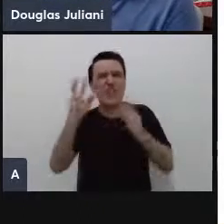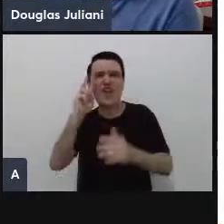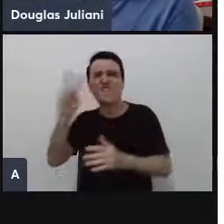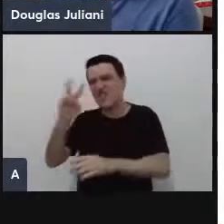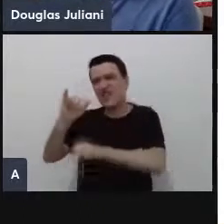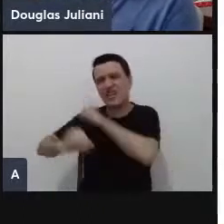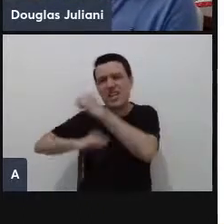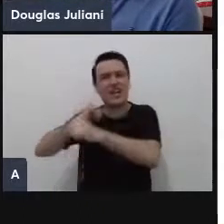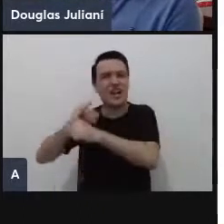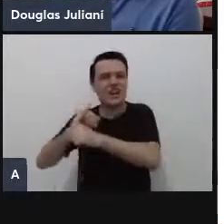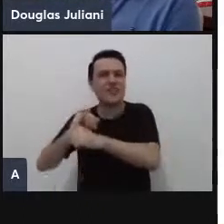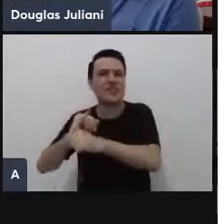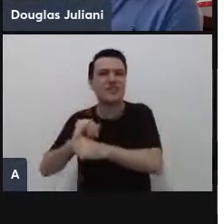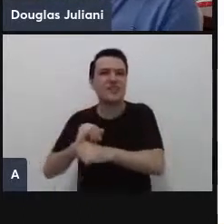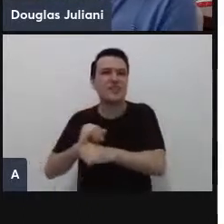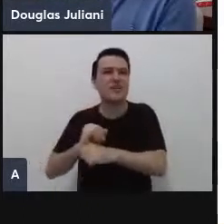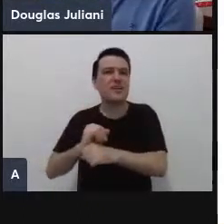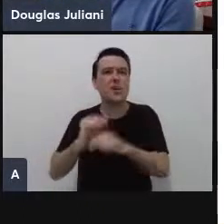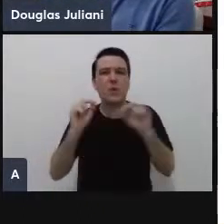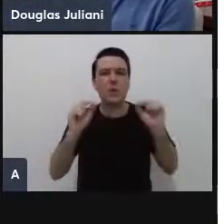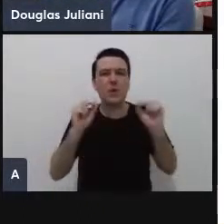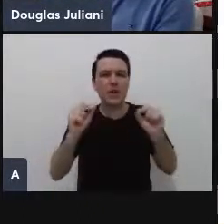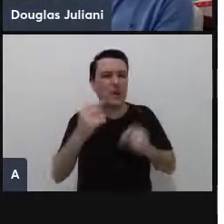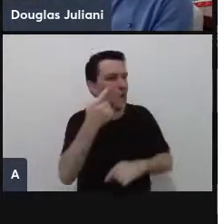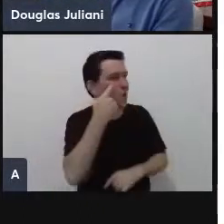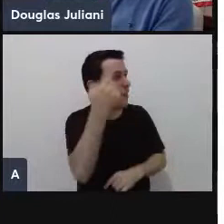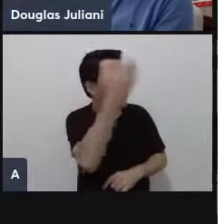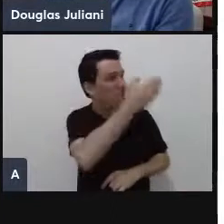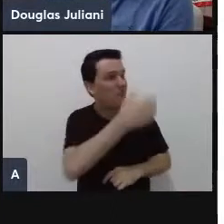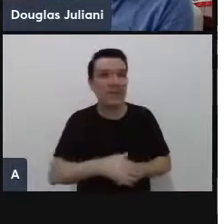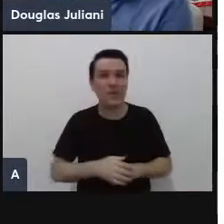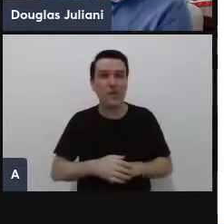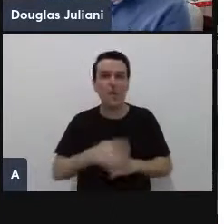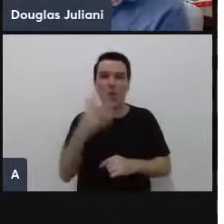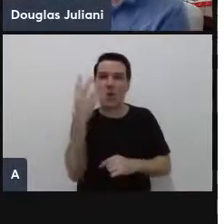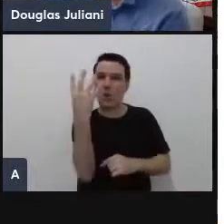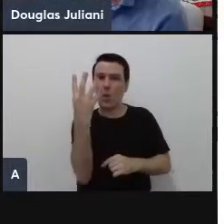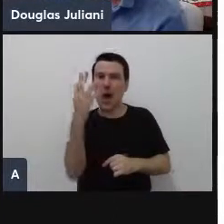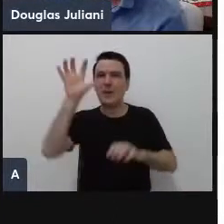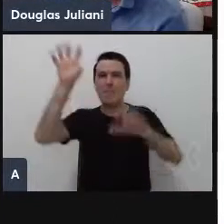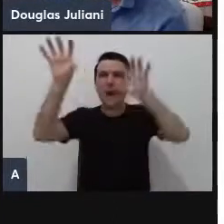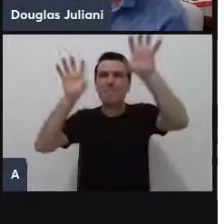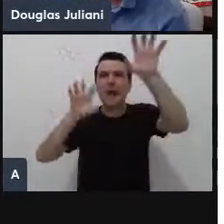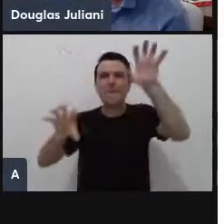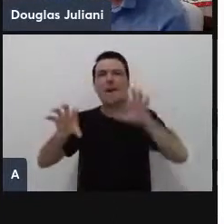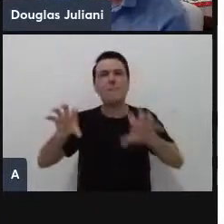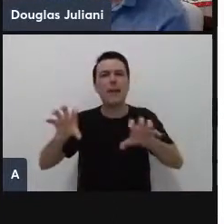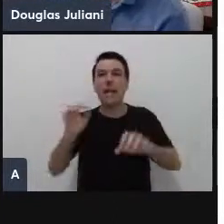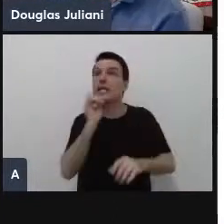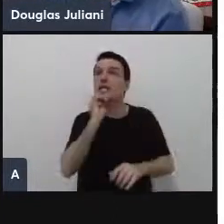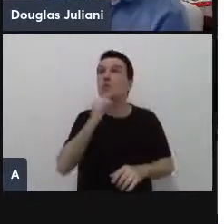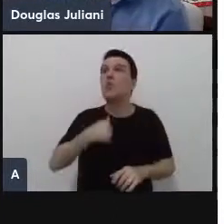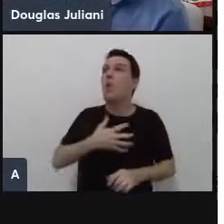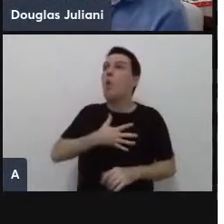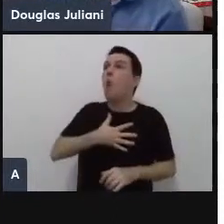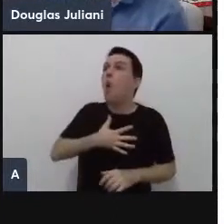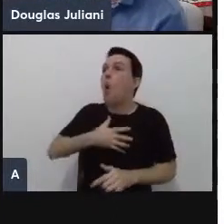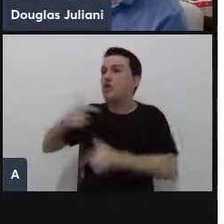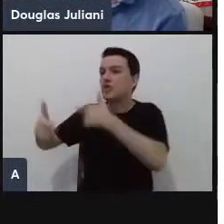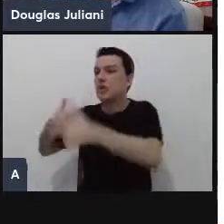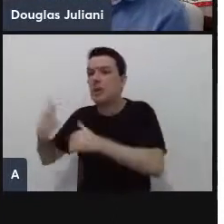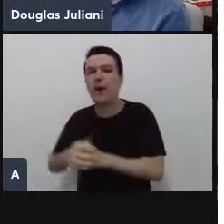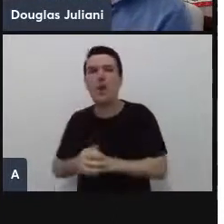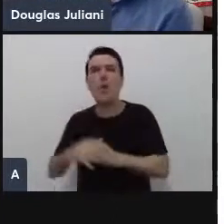juntar, unir esses quatro quadrantes, o que eu gosto no meu trabalho, o que o mundo